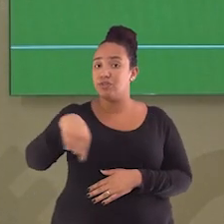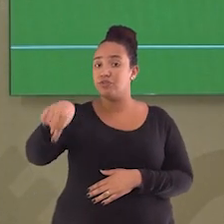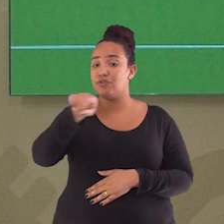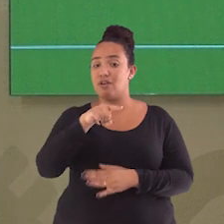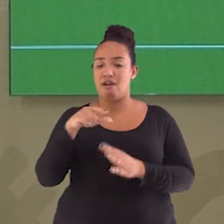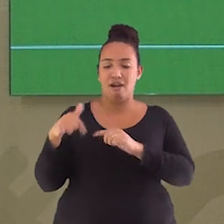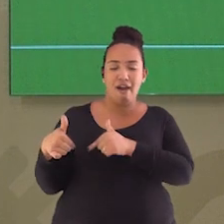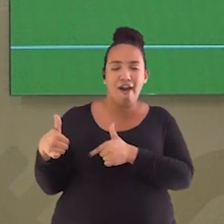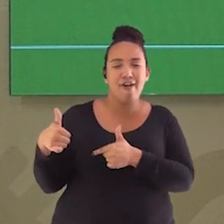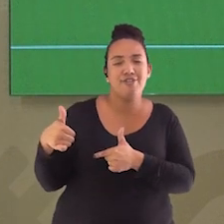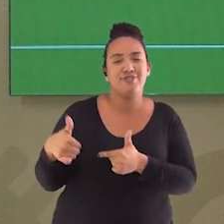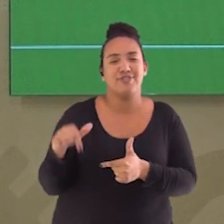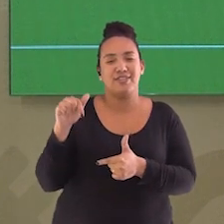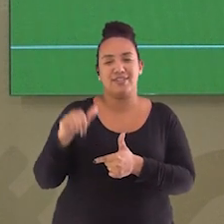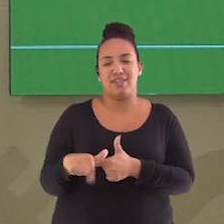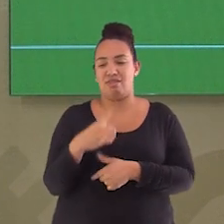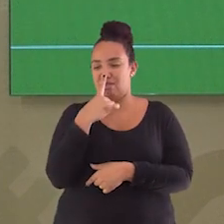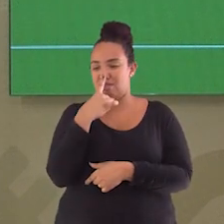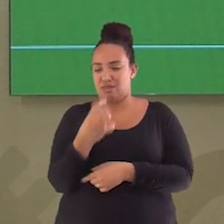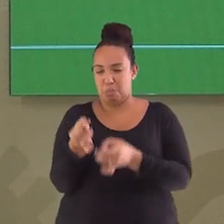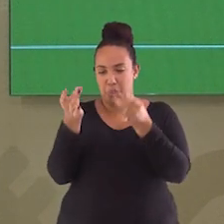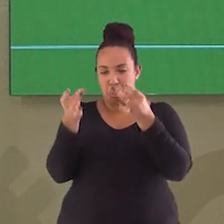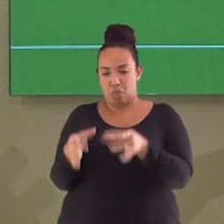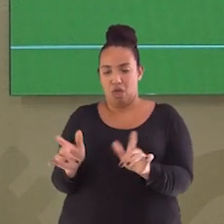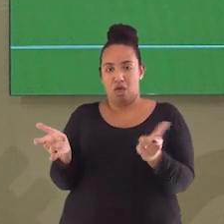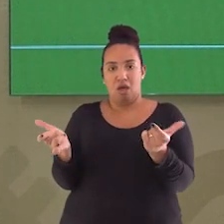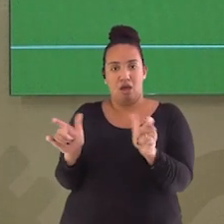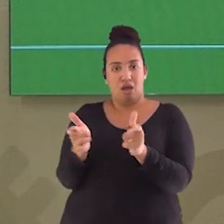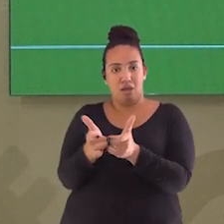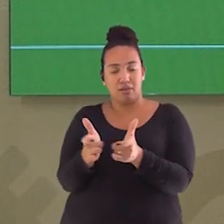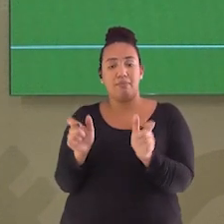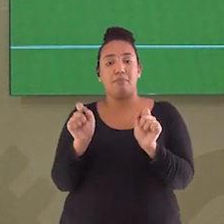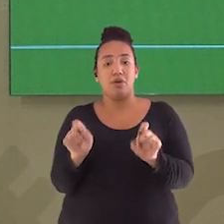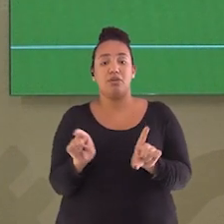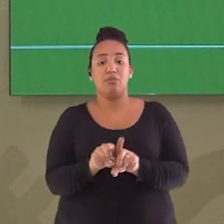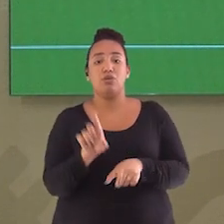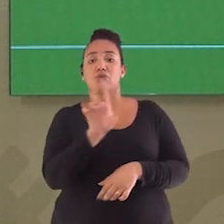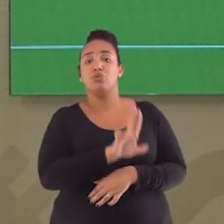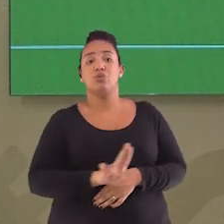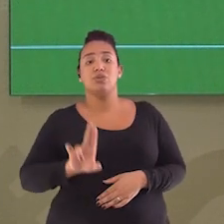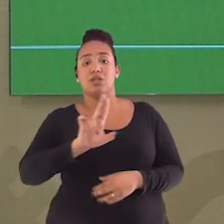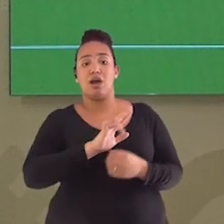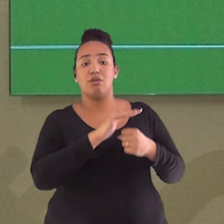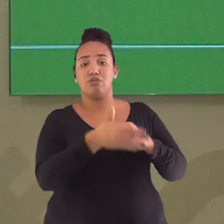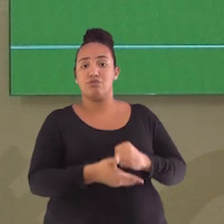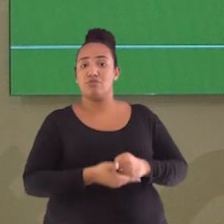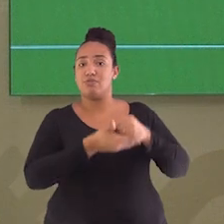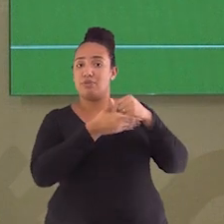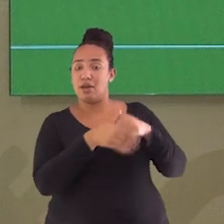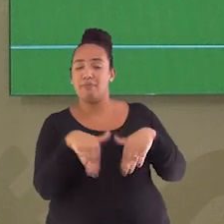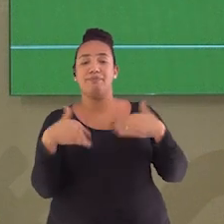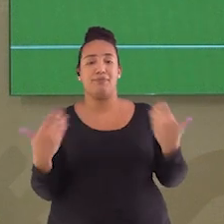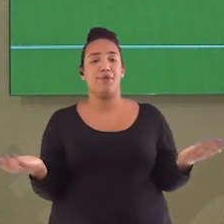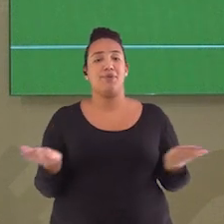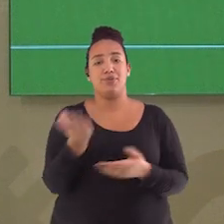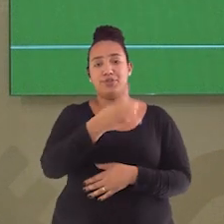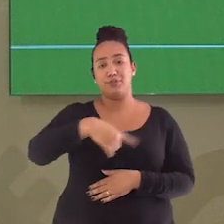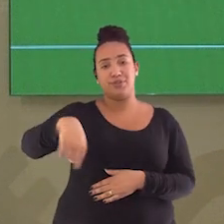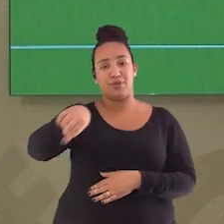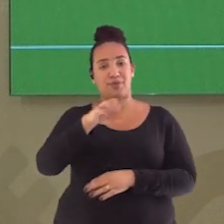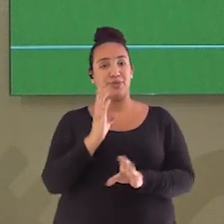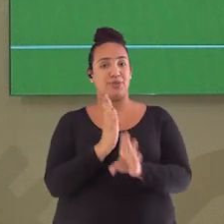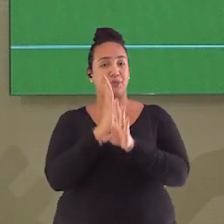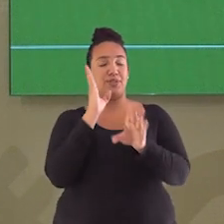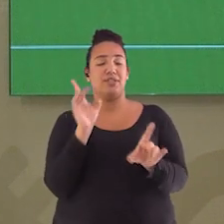práticas que reduzam o descarte de resíduos e também dê um uso sustentável a eles. É isso que a gente vai descobrir, conhecendo o